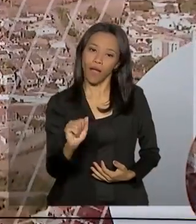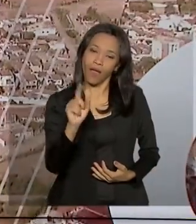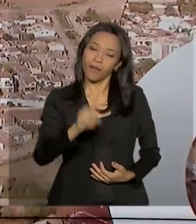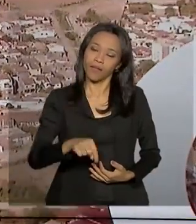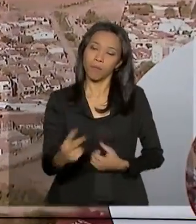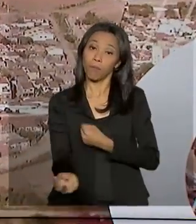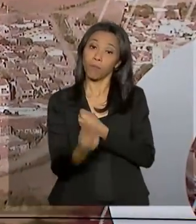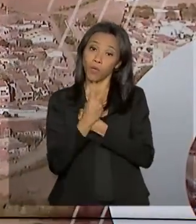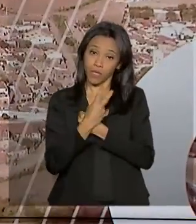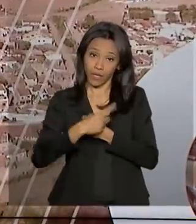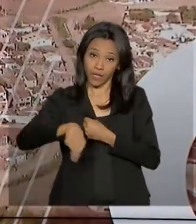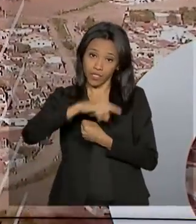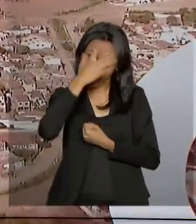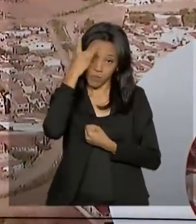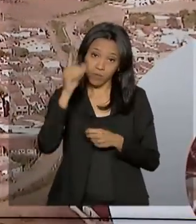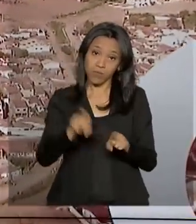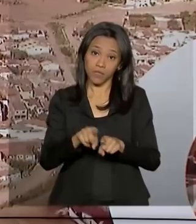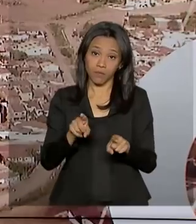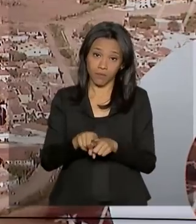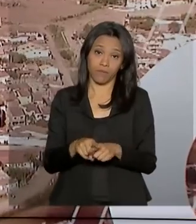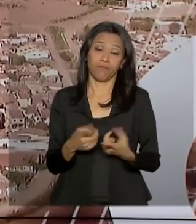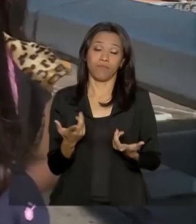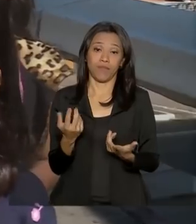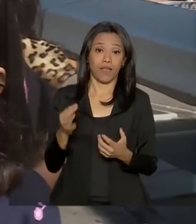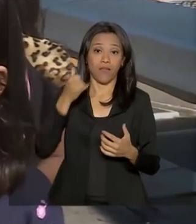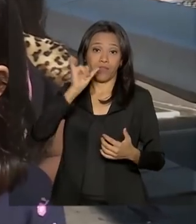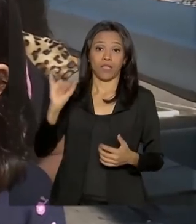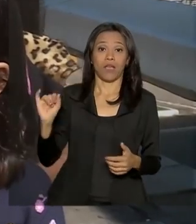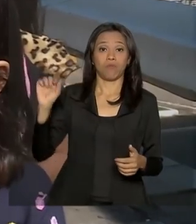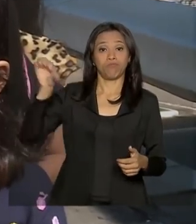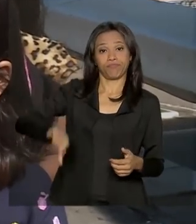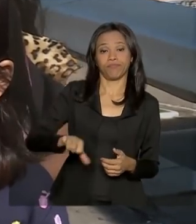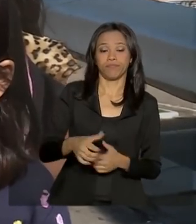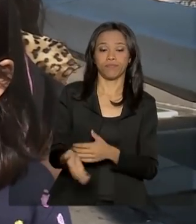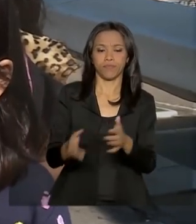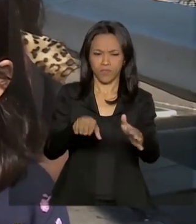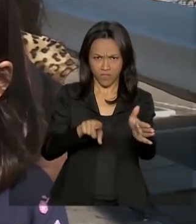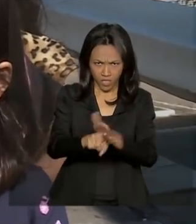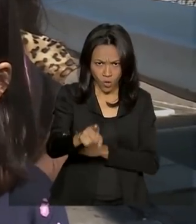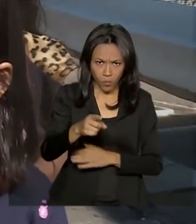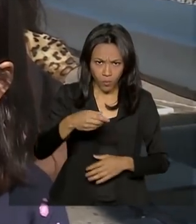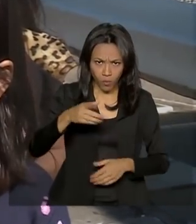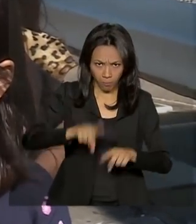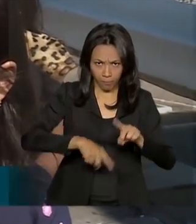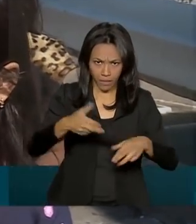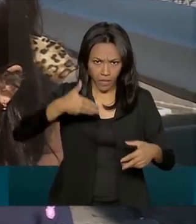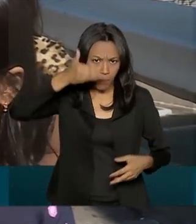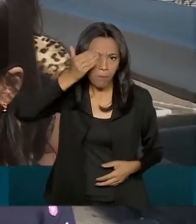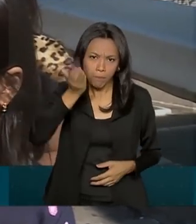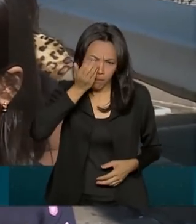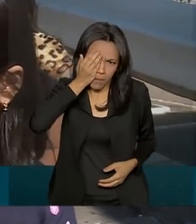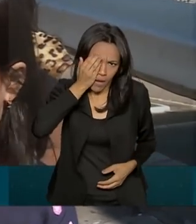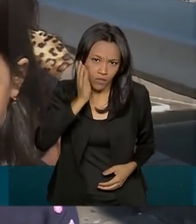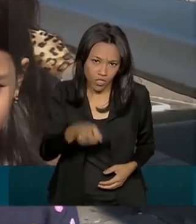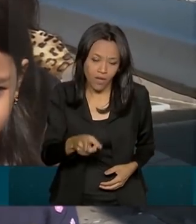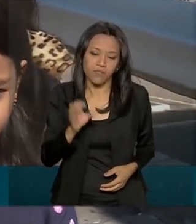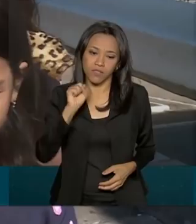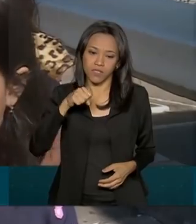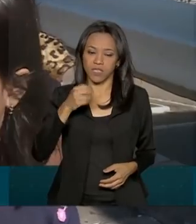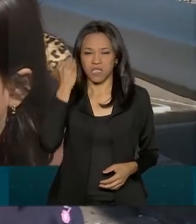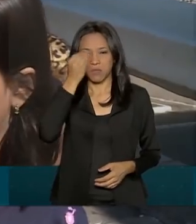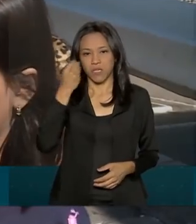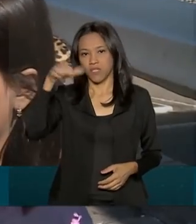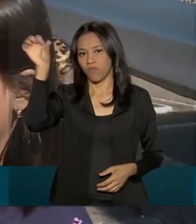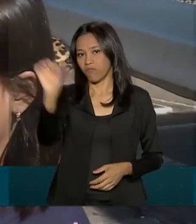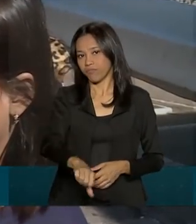investimentos, além de enfrentar o crime organizado. Você já comprou algum produto pirata ou falsificado? Sim, e a experiência foi péssima,